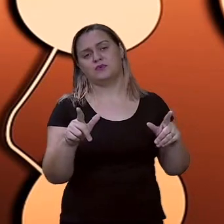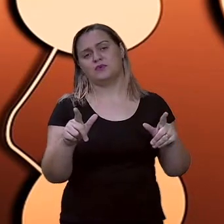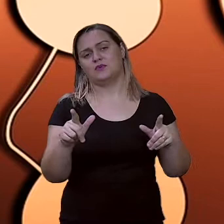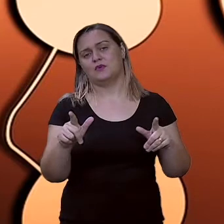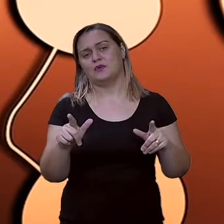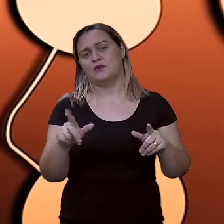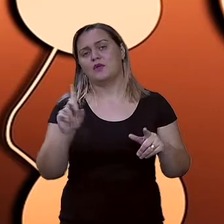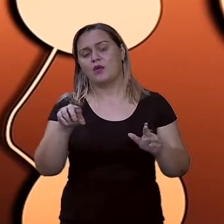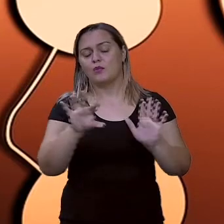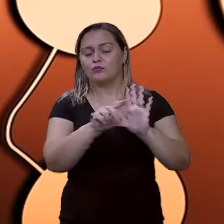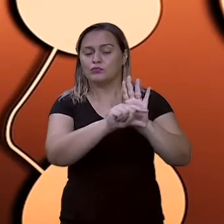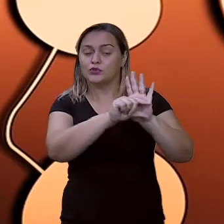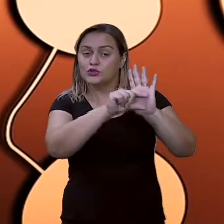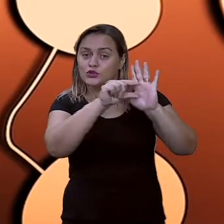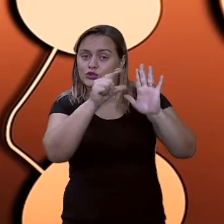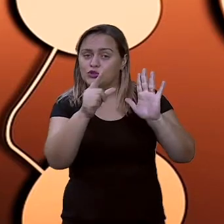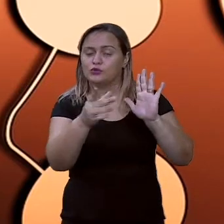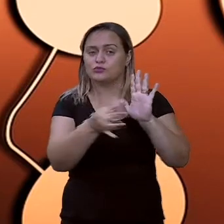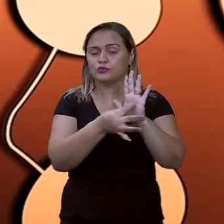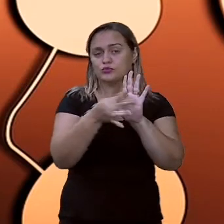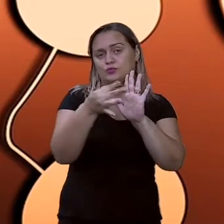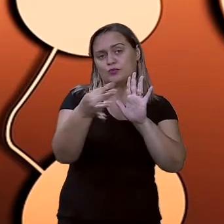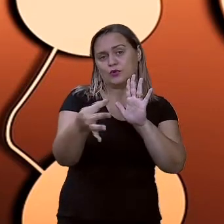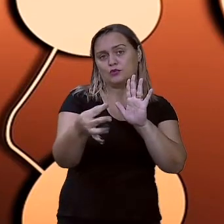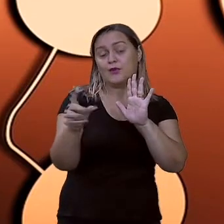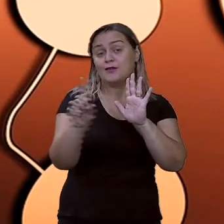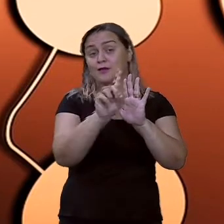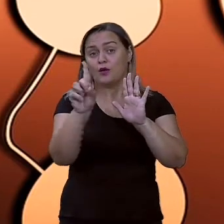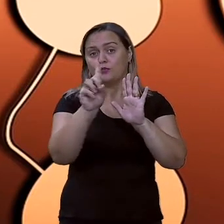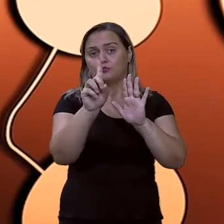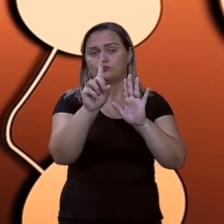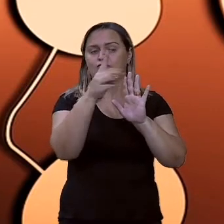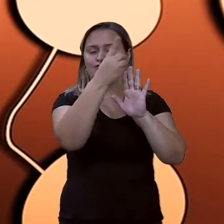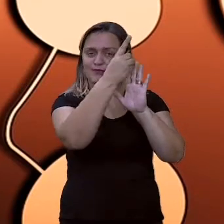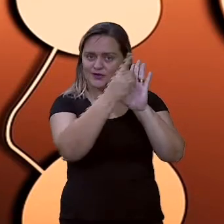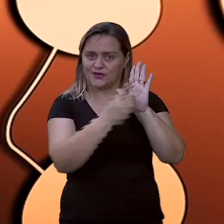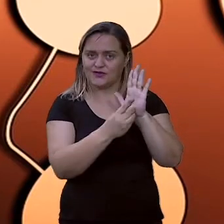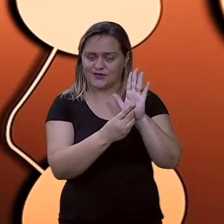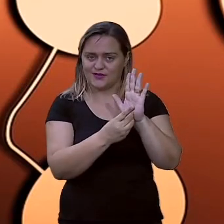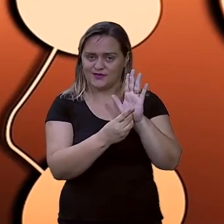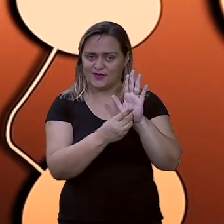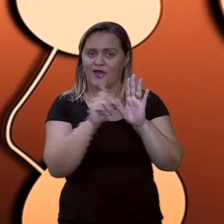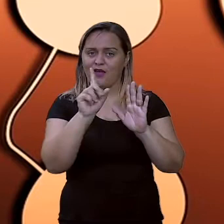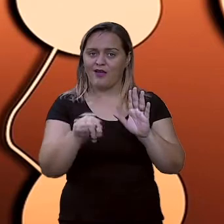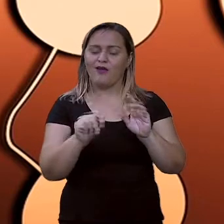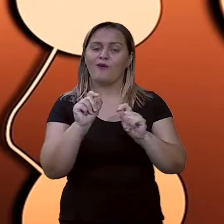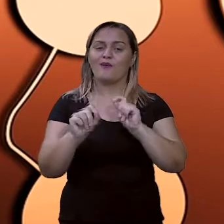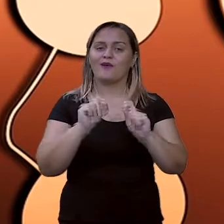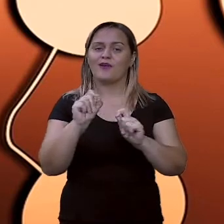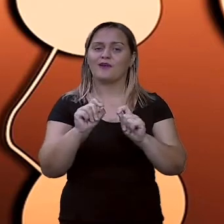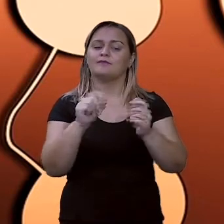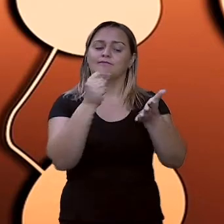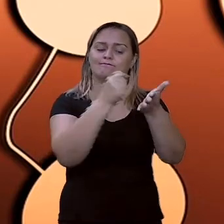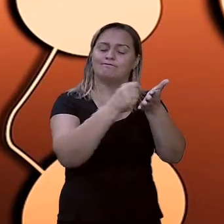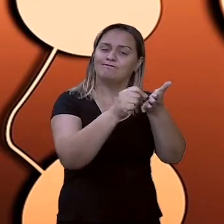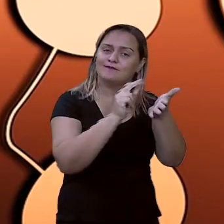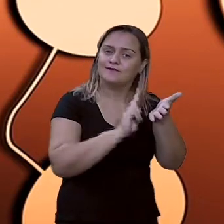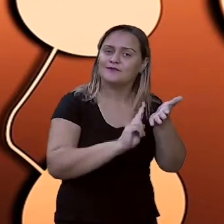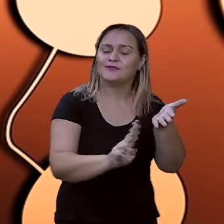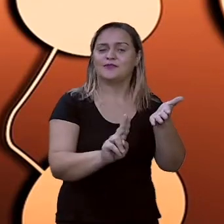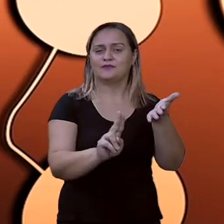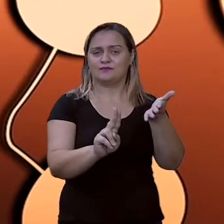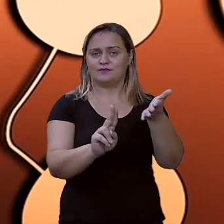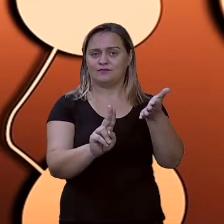artigo de opinião e não um texto dissertativo, e a assinatura é uma dessas diferenças.